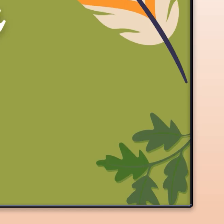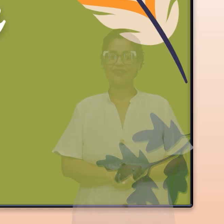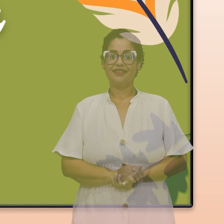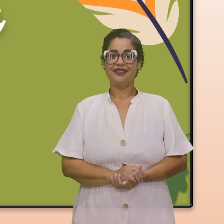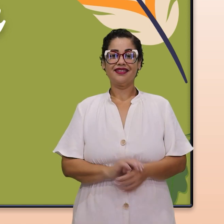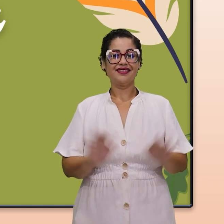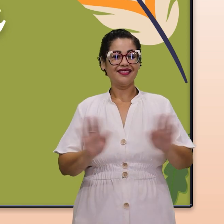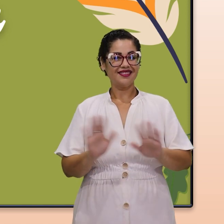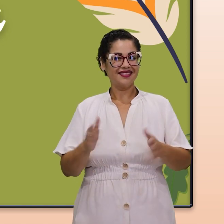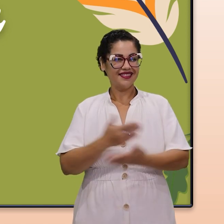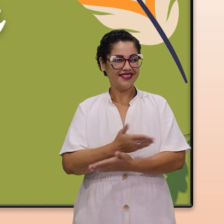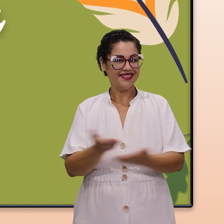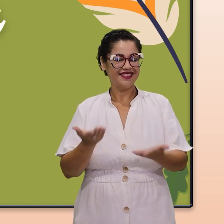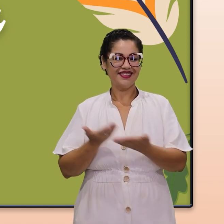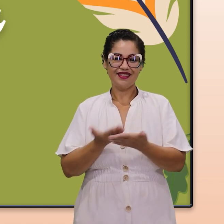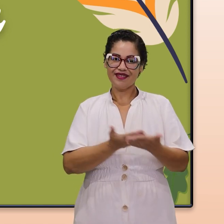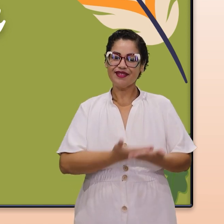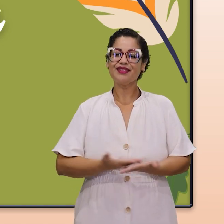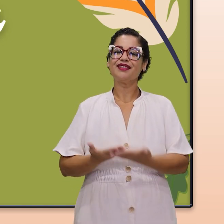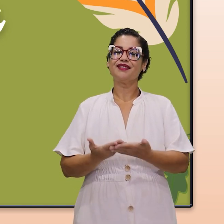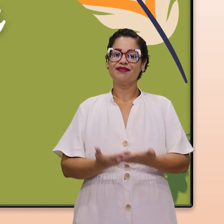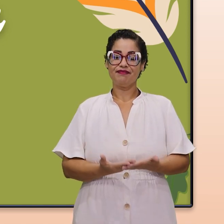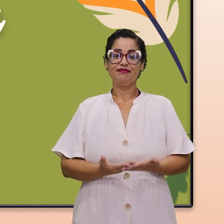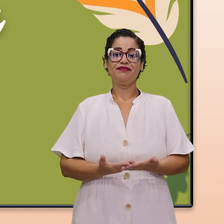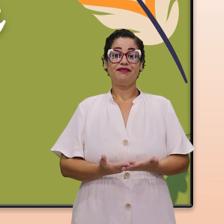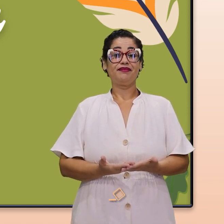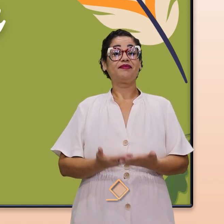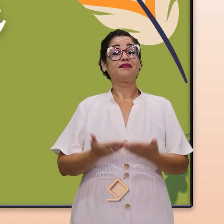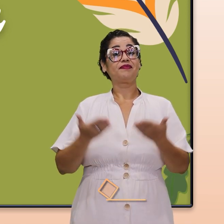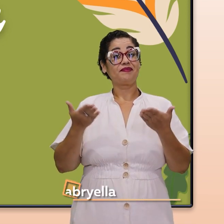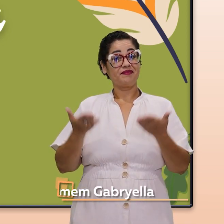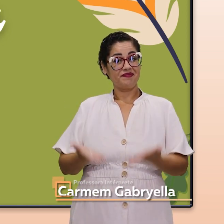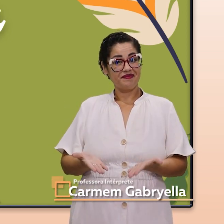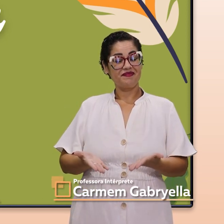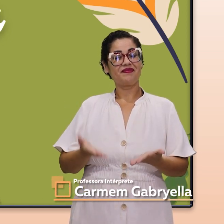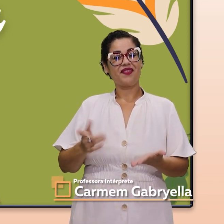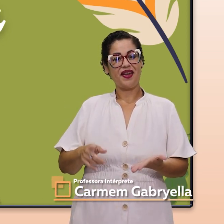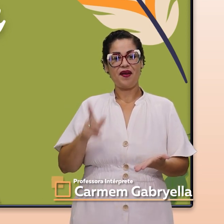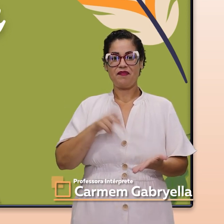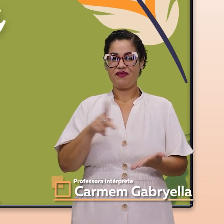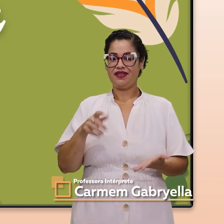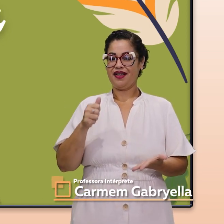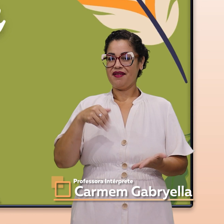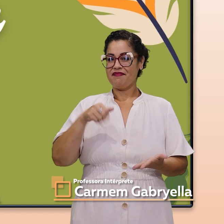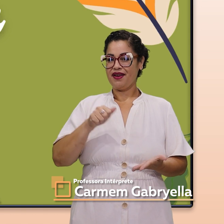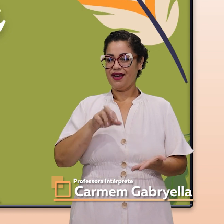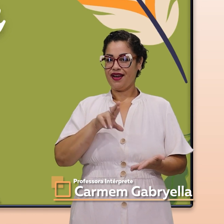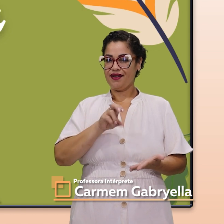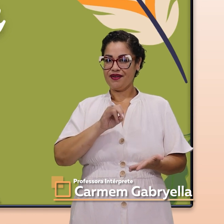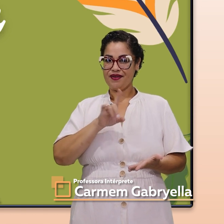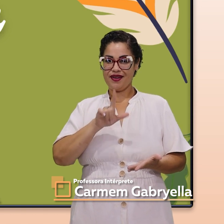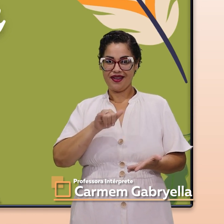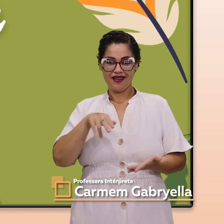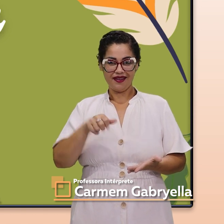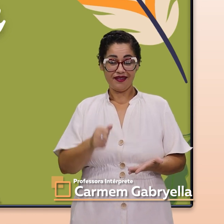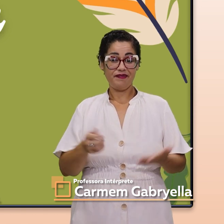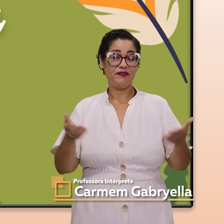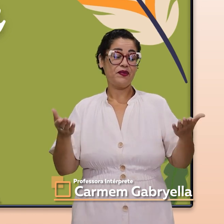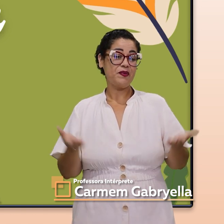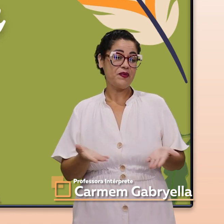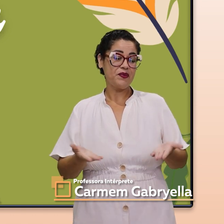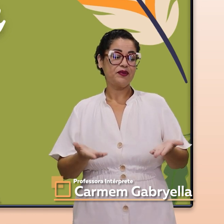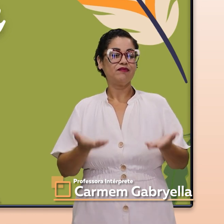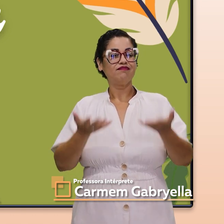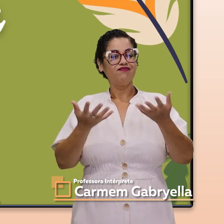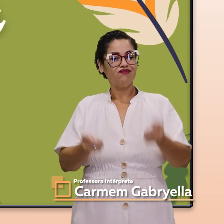Olá, estudante! Aqui é a professora Amarolina Ribeiro. E hoje